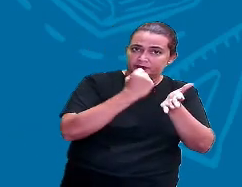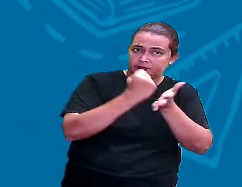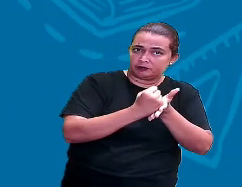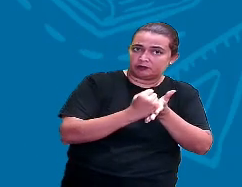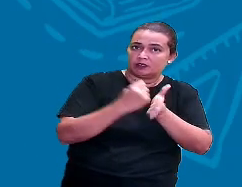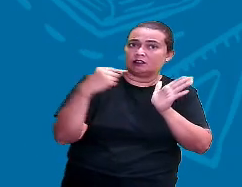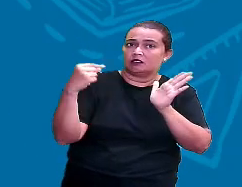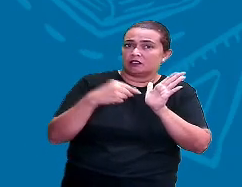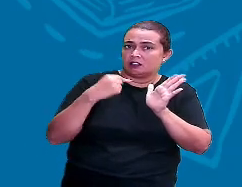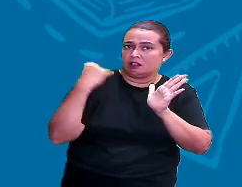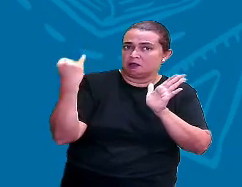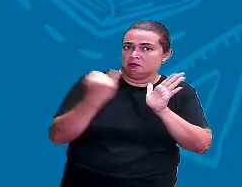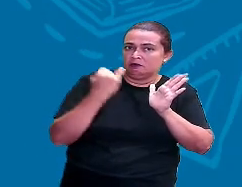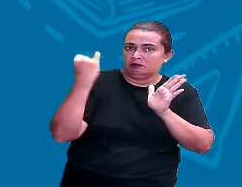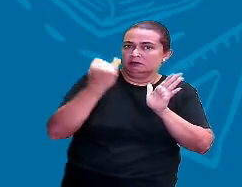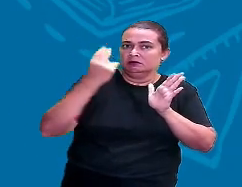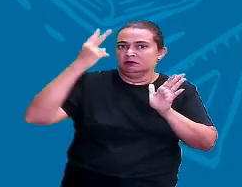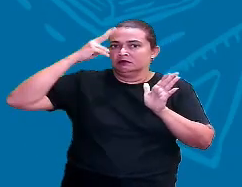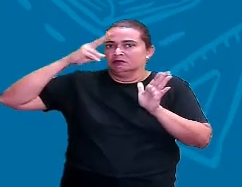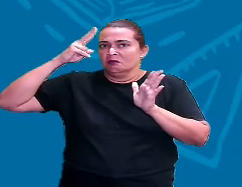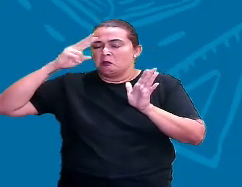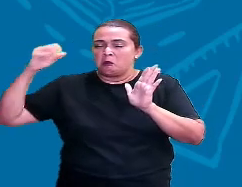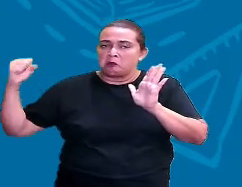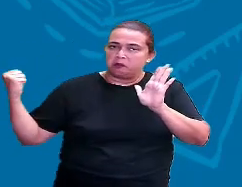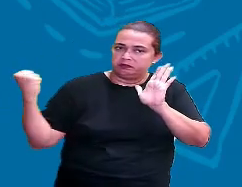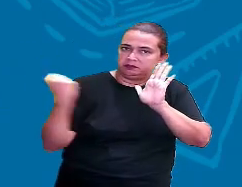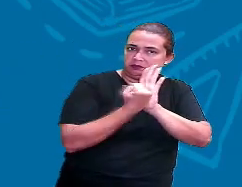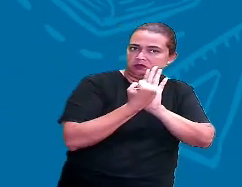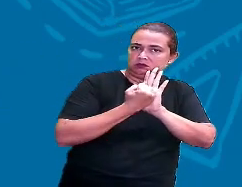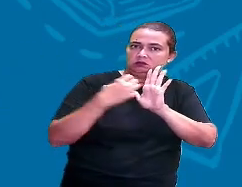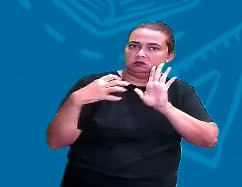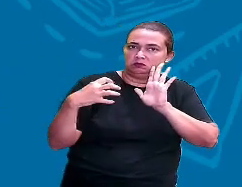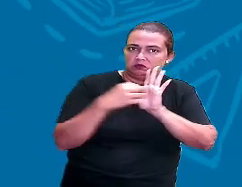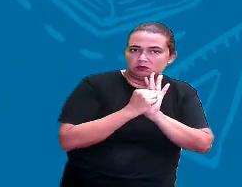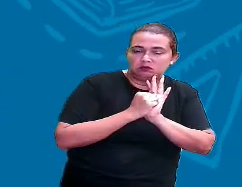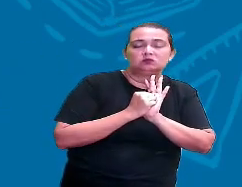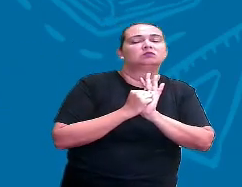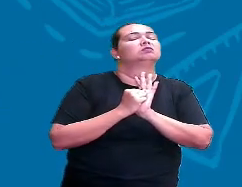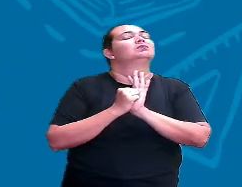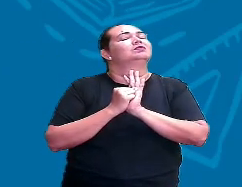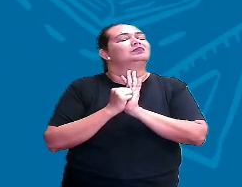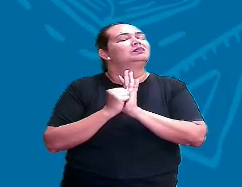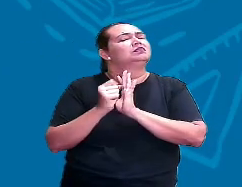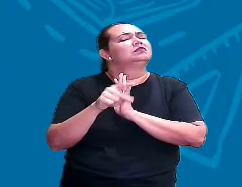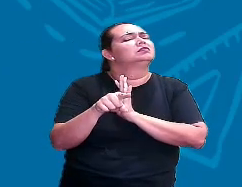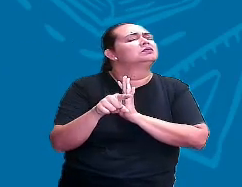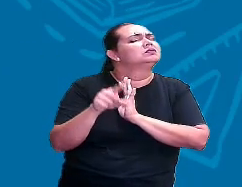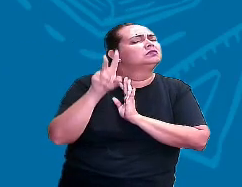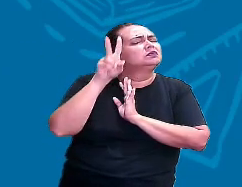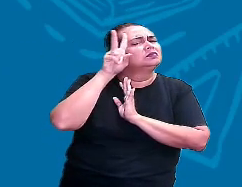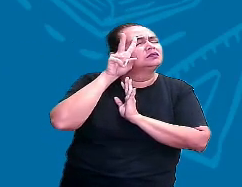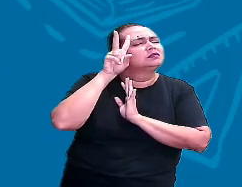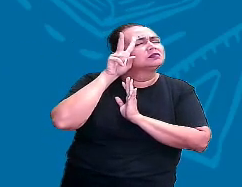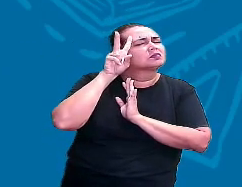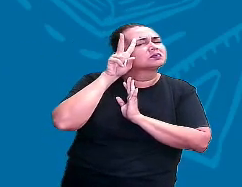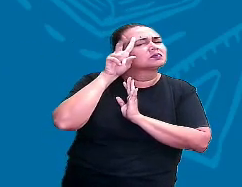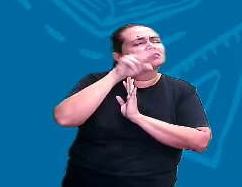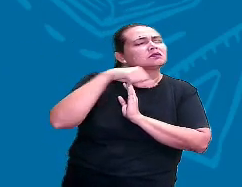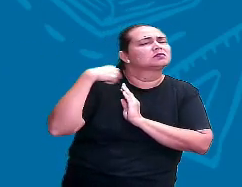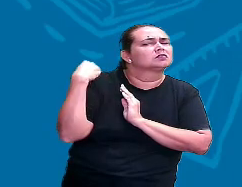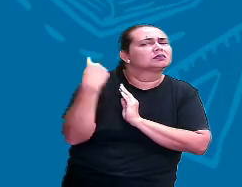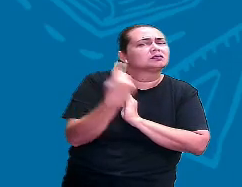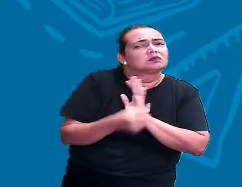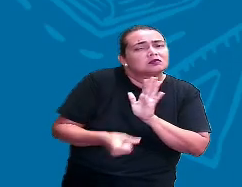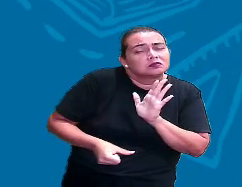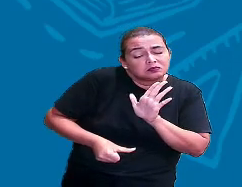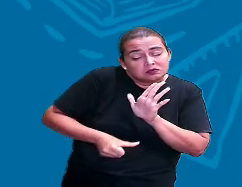registrar toda a nossa história desde o início da nossa vida. E aí, você lembra qual é o primeiro documento que a